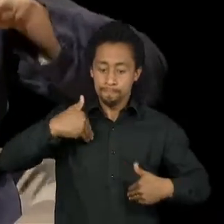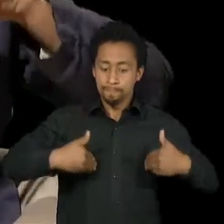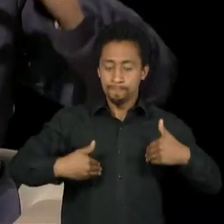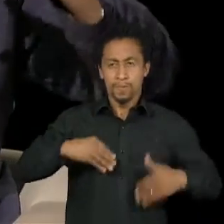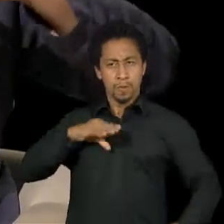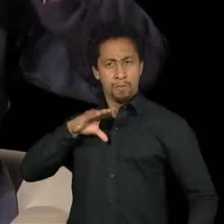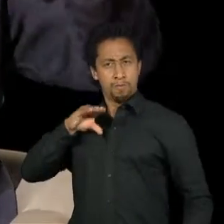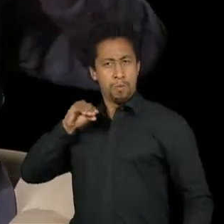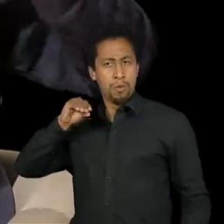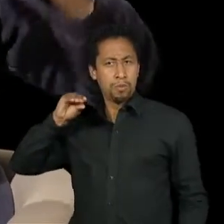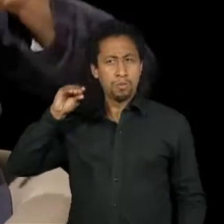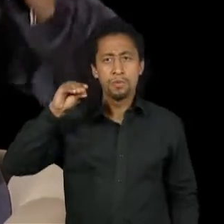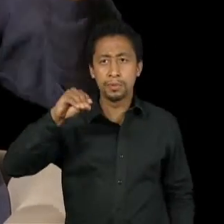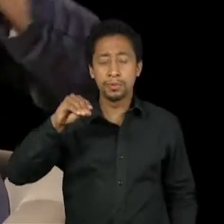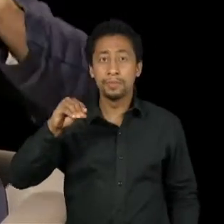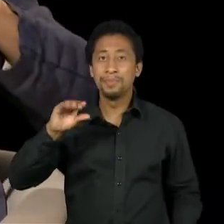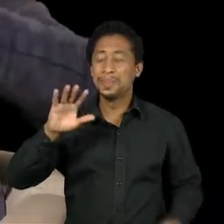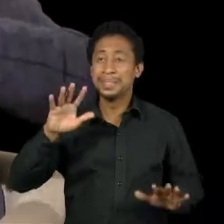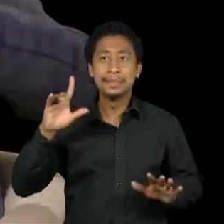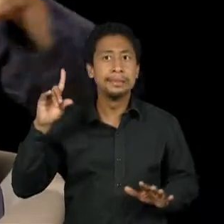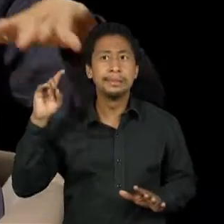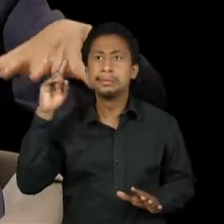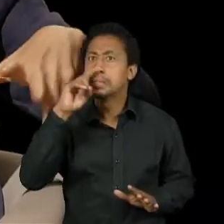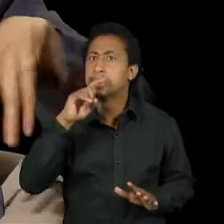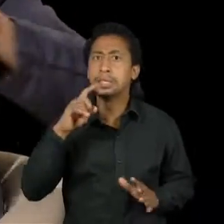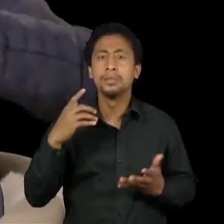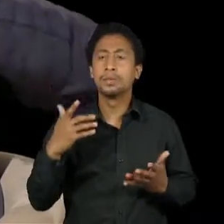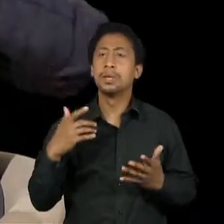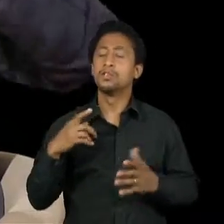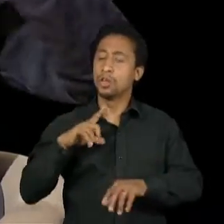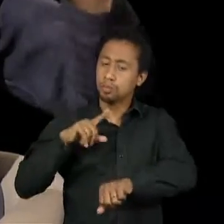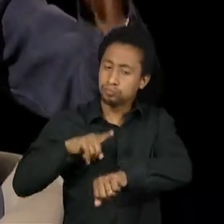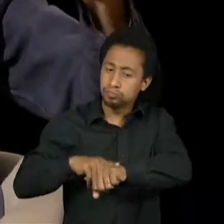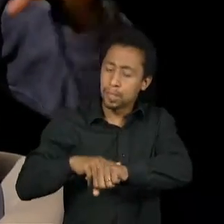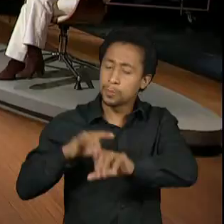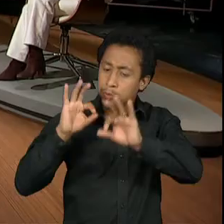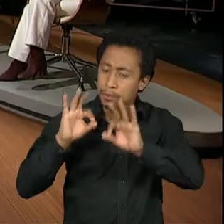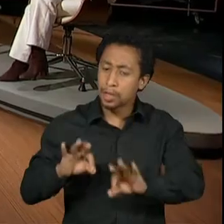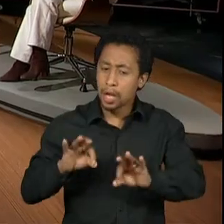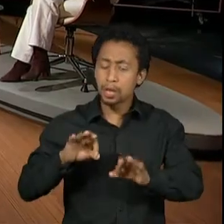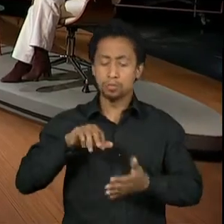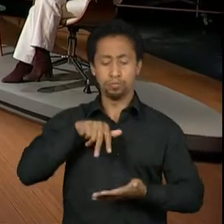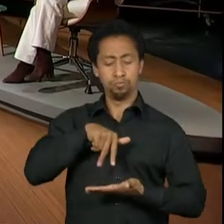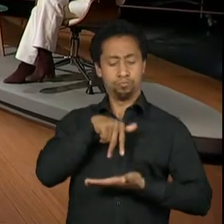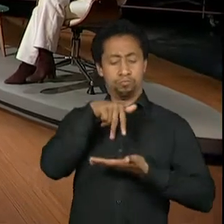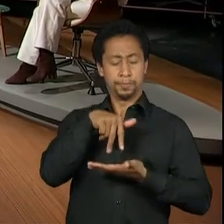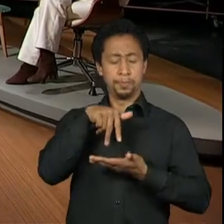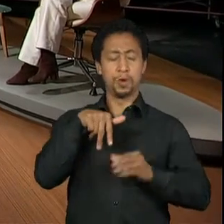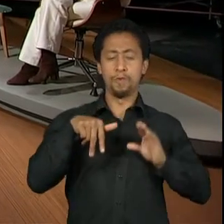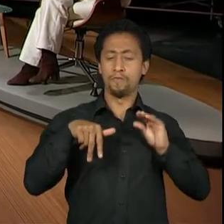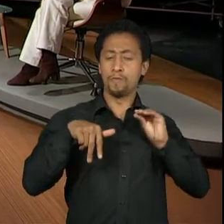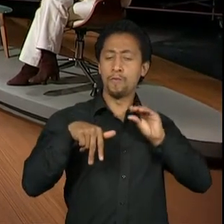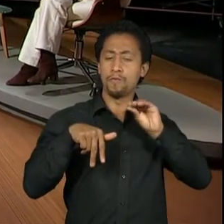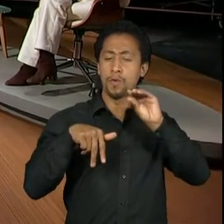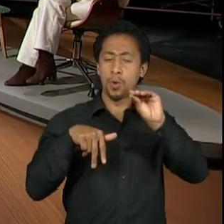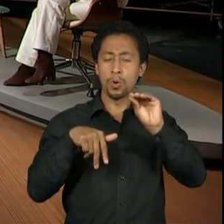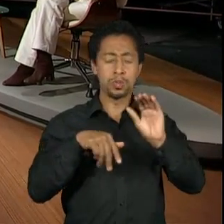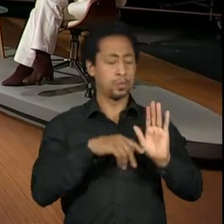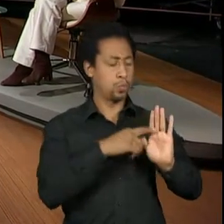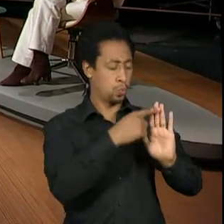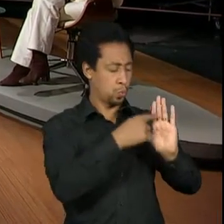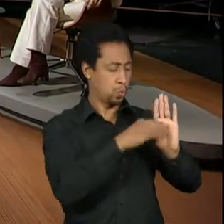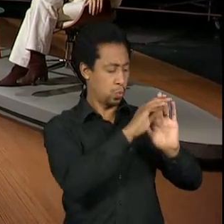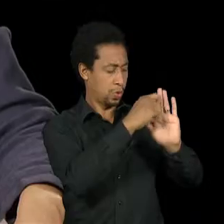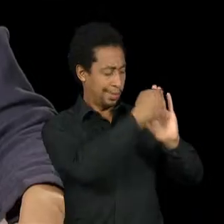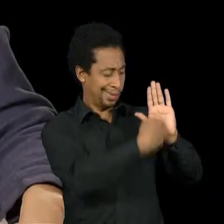coisa que era sobreposições, né? De marcação coreográfica, de marcação de voz, de marcação do texto, de luz, de